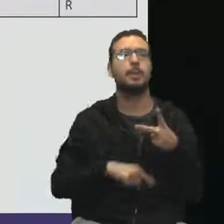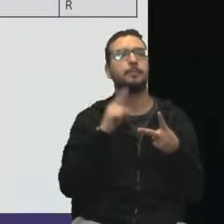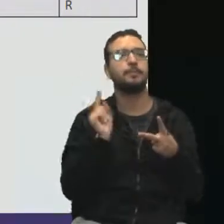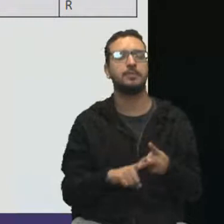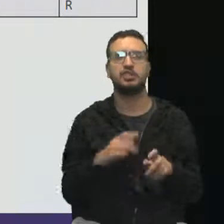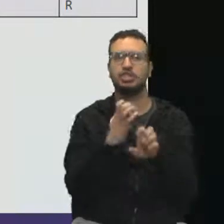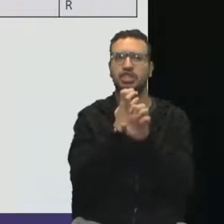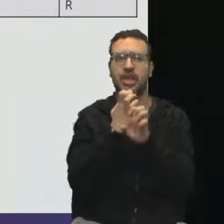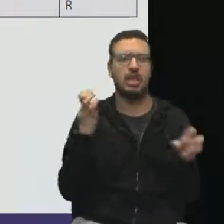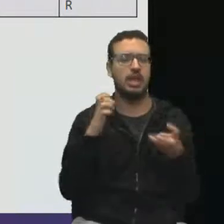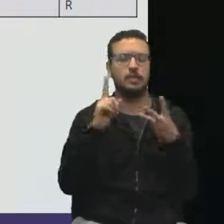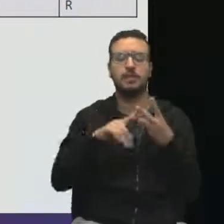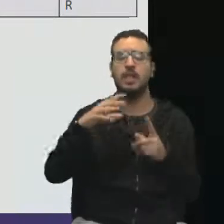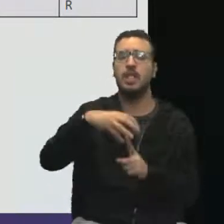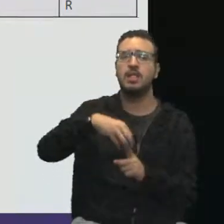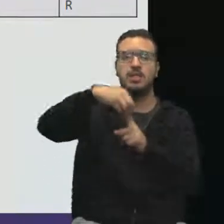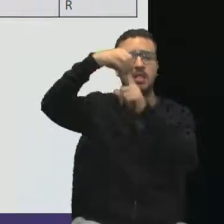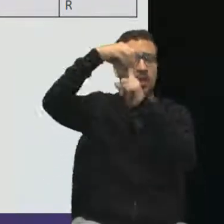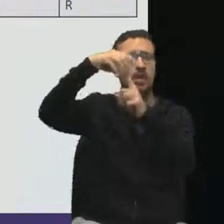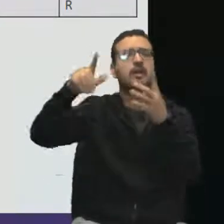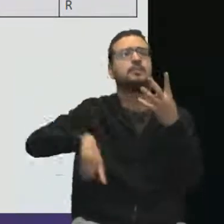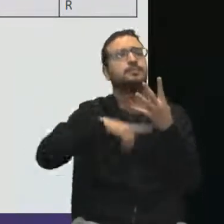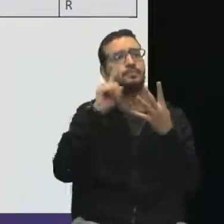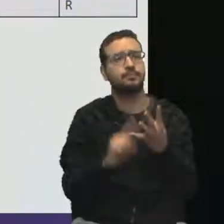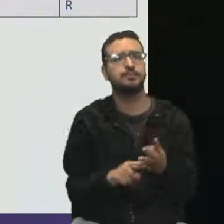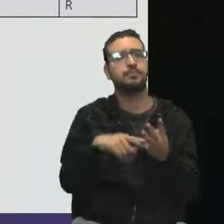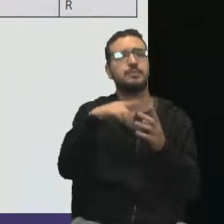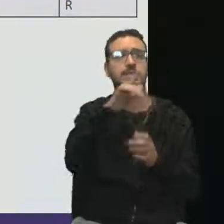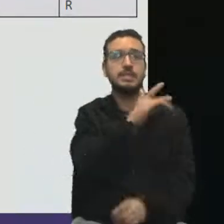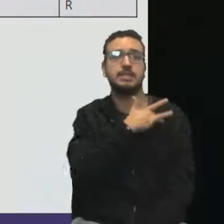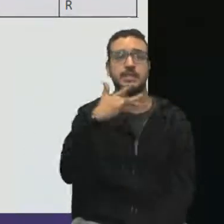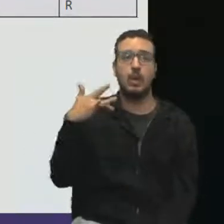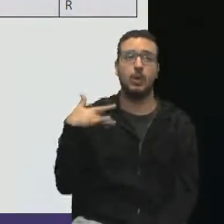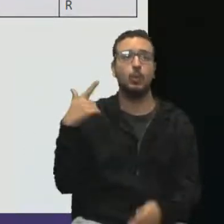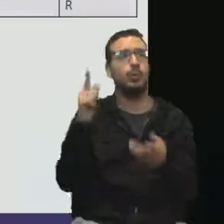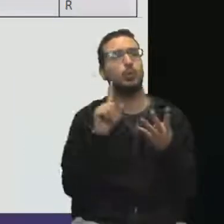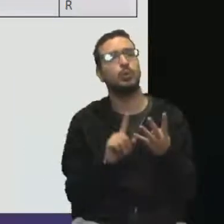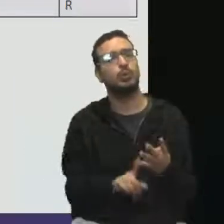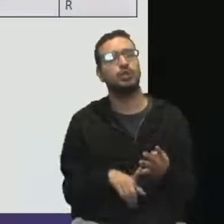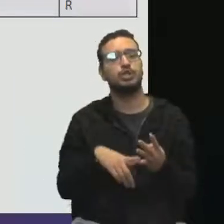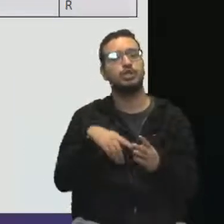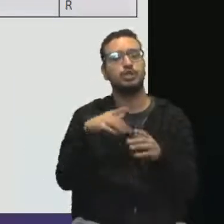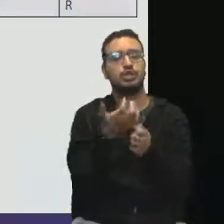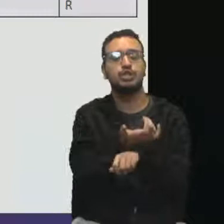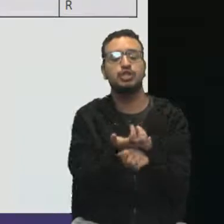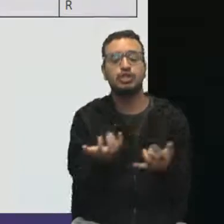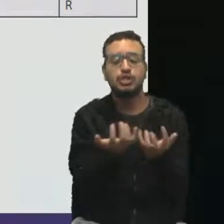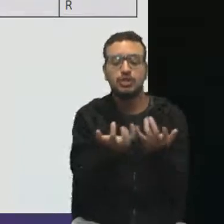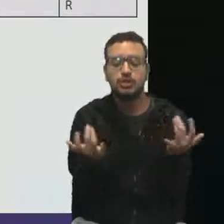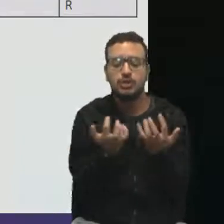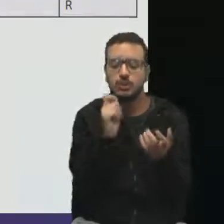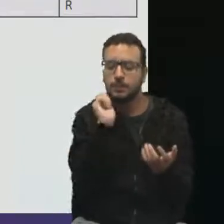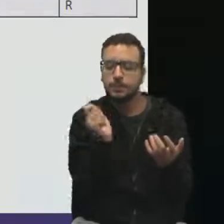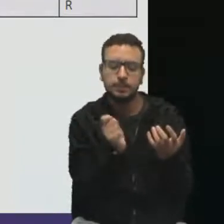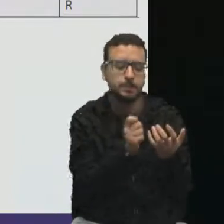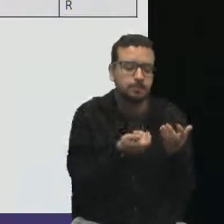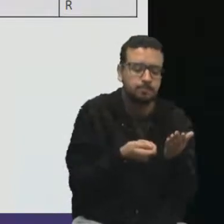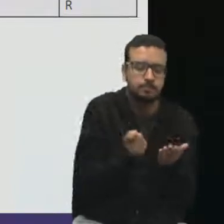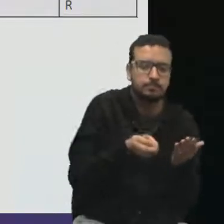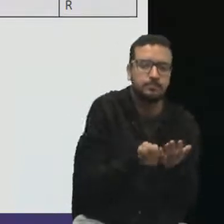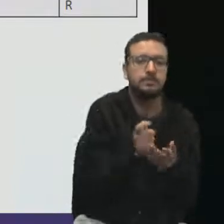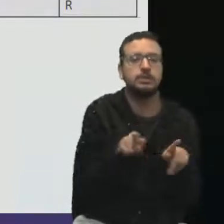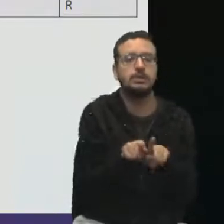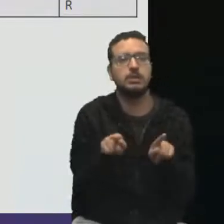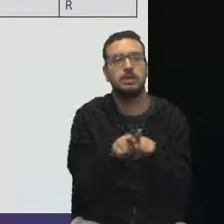líderes, mestres de obras, pessoal da saúde, pessoal da jardinagem e os pedreiros e auxiliares.